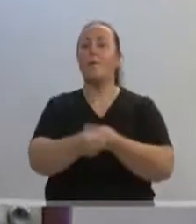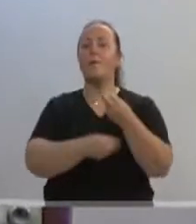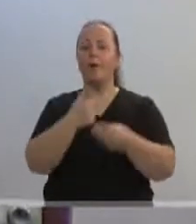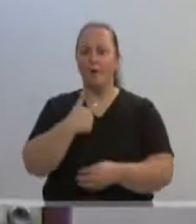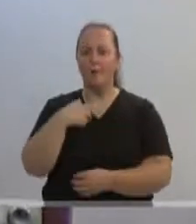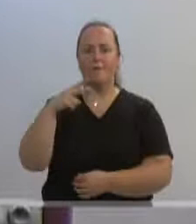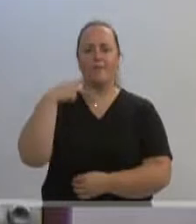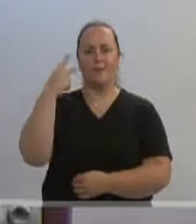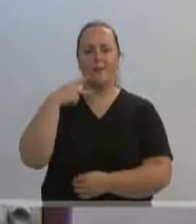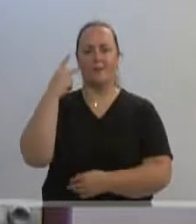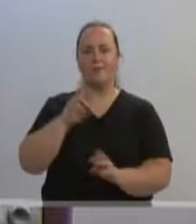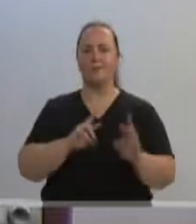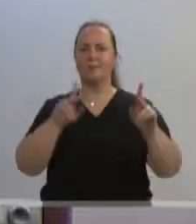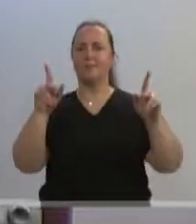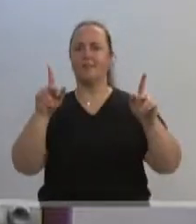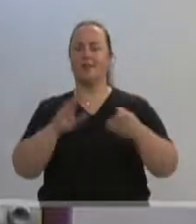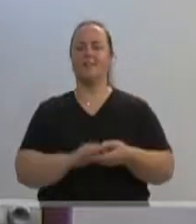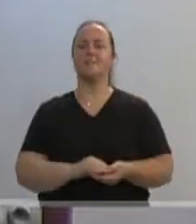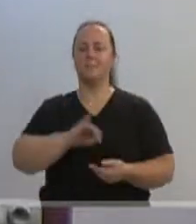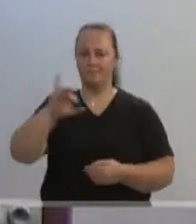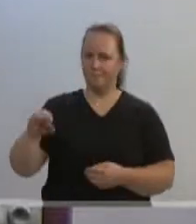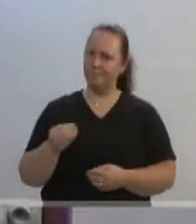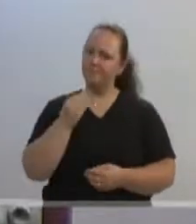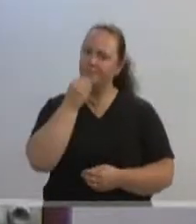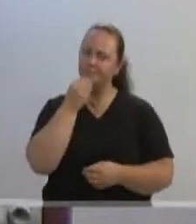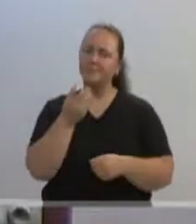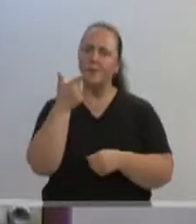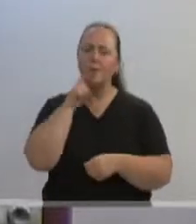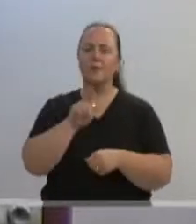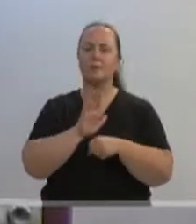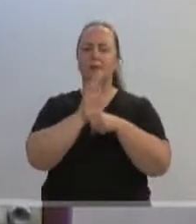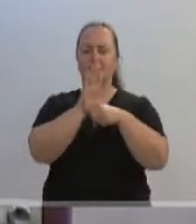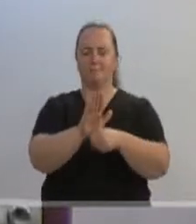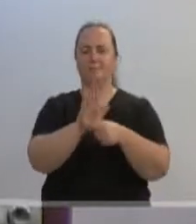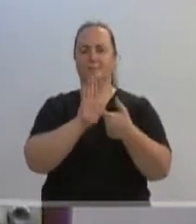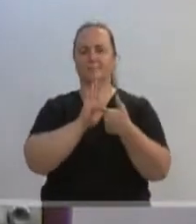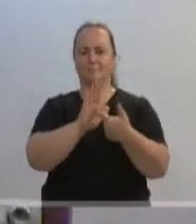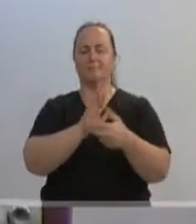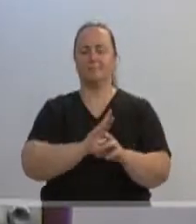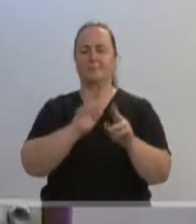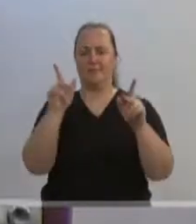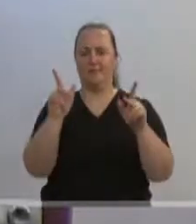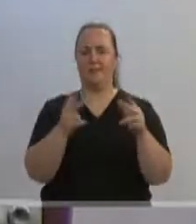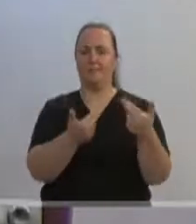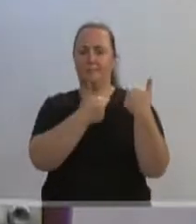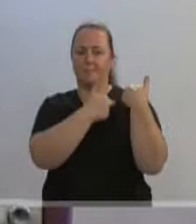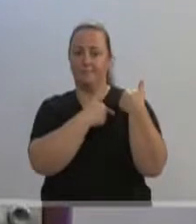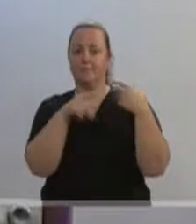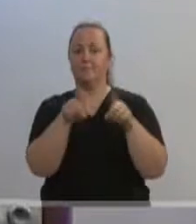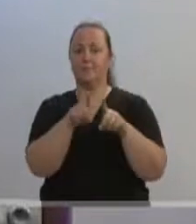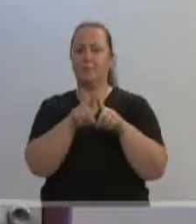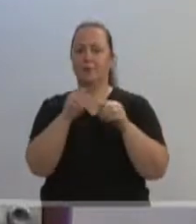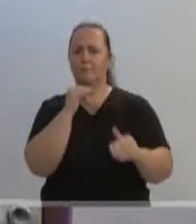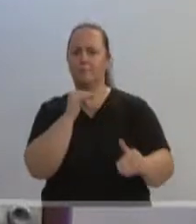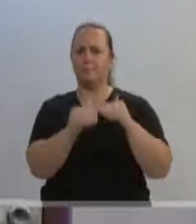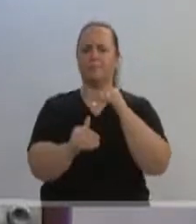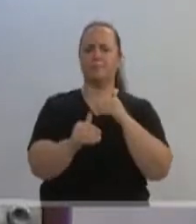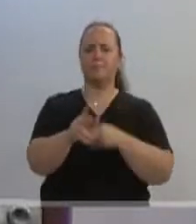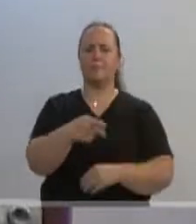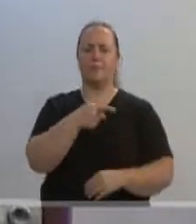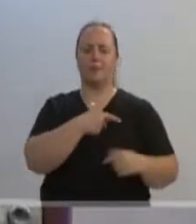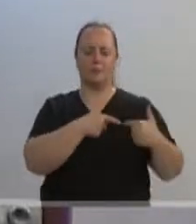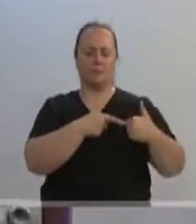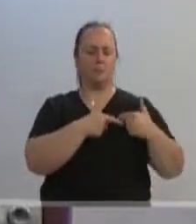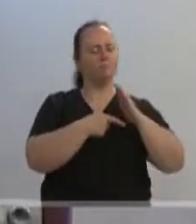vereador. E tenho a oportunidade de fazer diferente, e a responsabilidade de, acima de tudo, das divergências partidárias em prol da